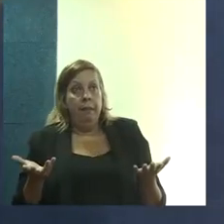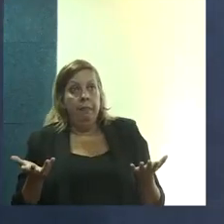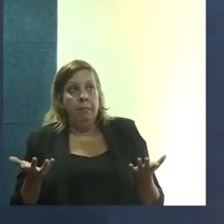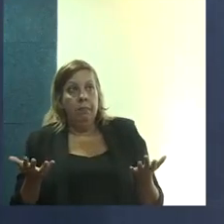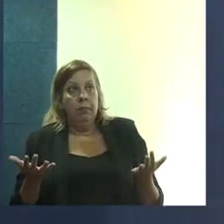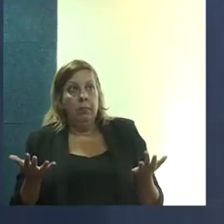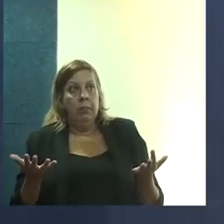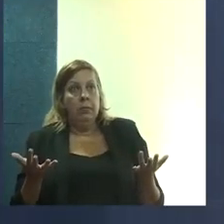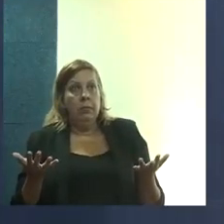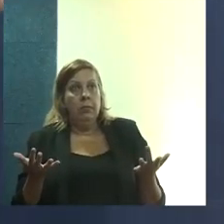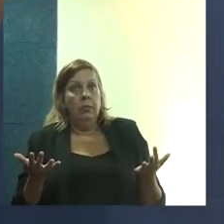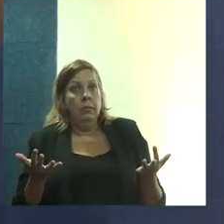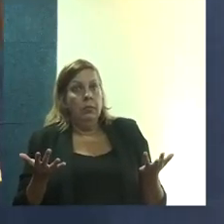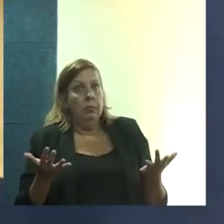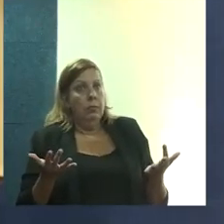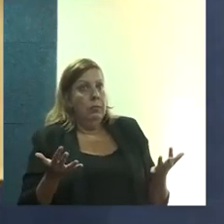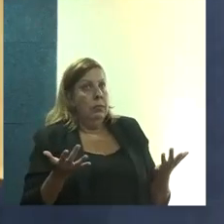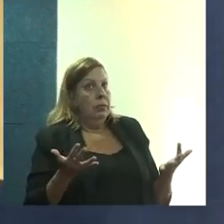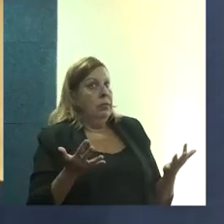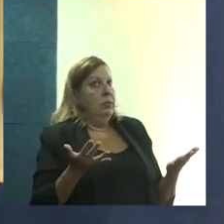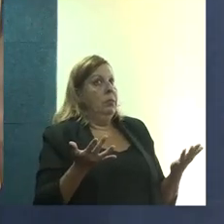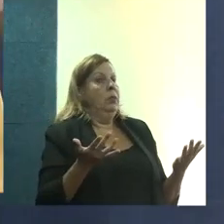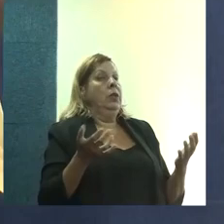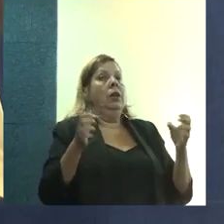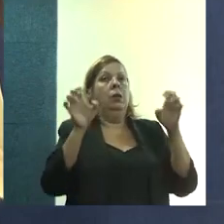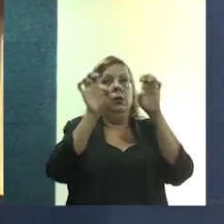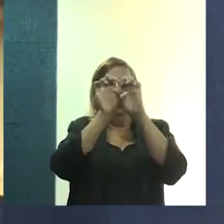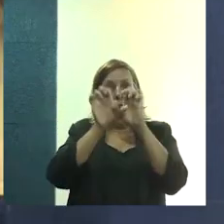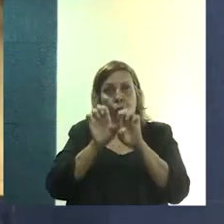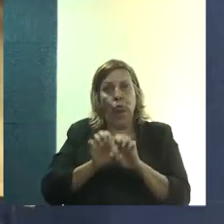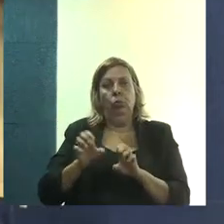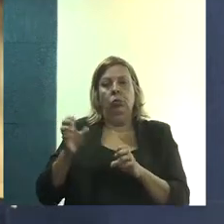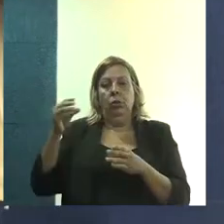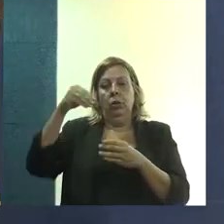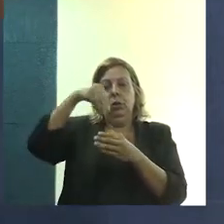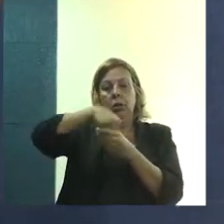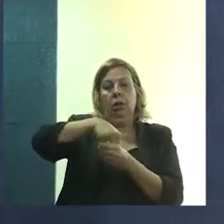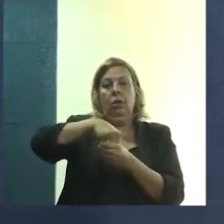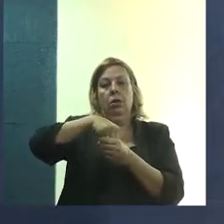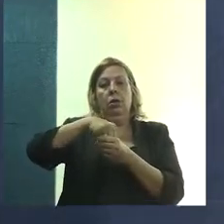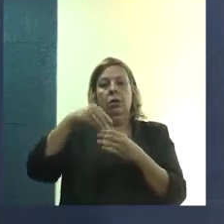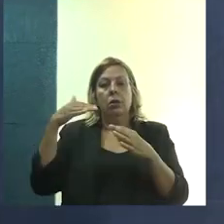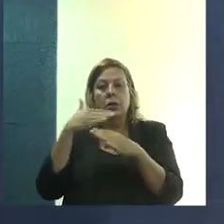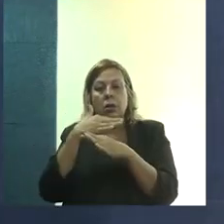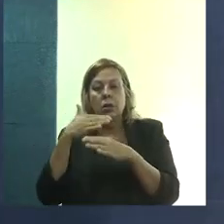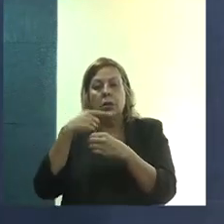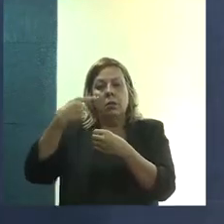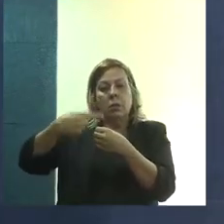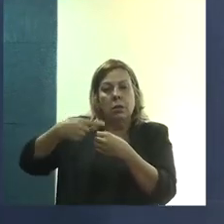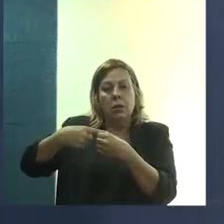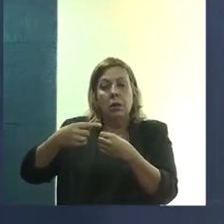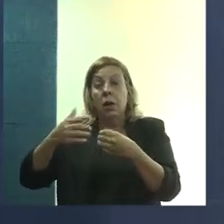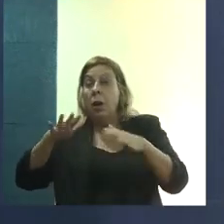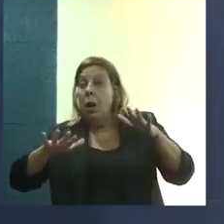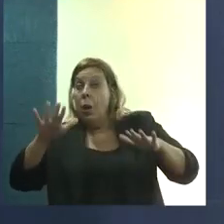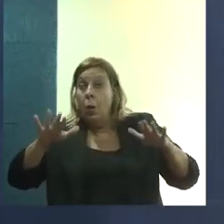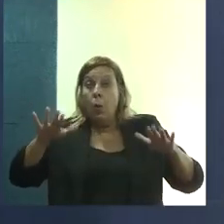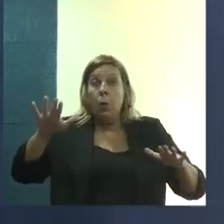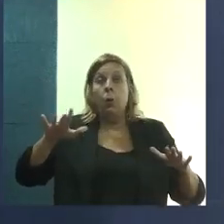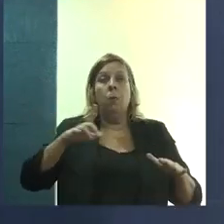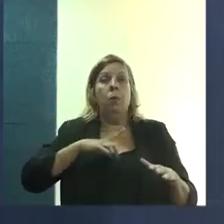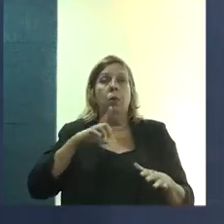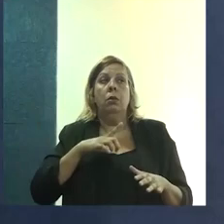estrutura que existe dentro das cidades, de algumas dessas